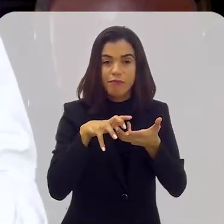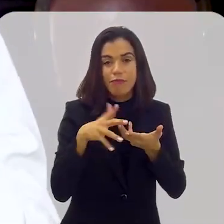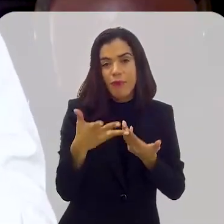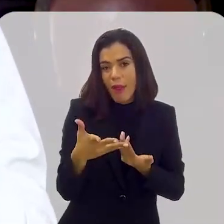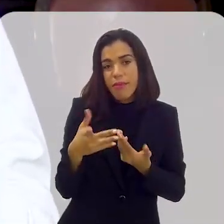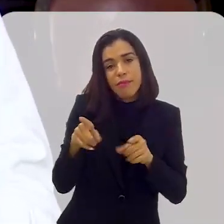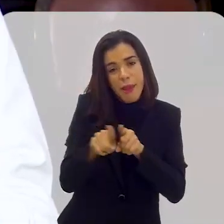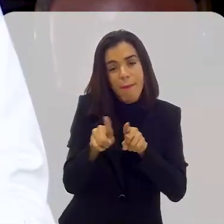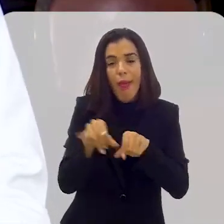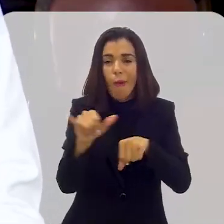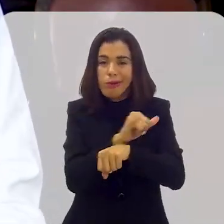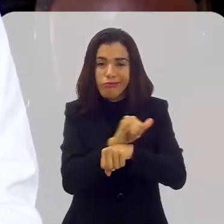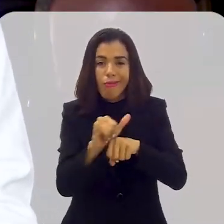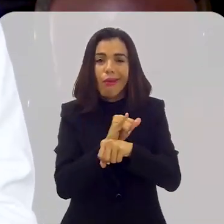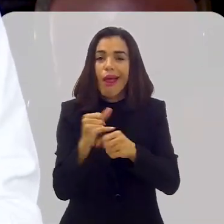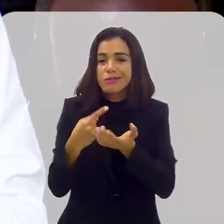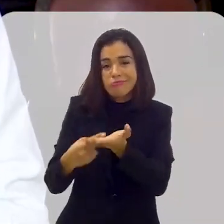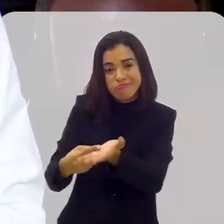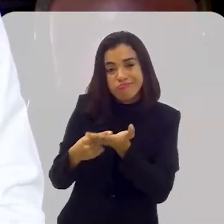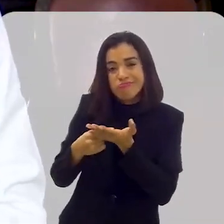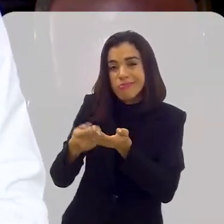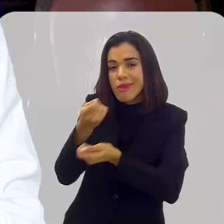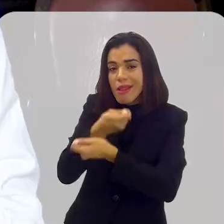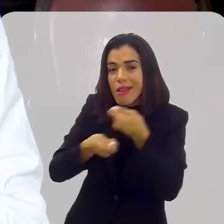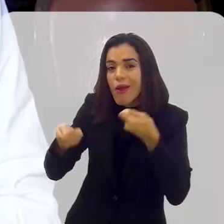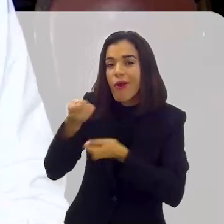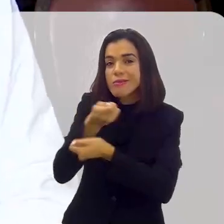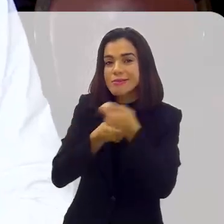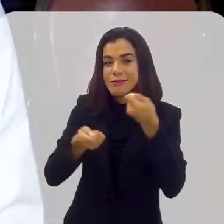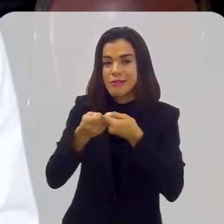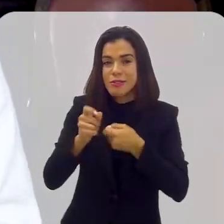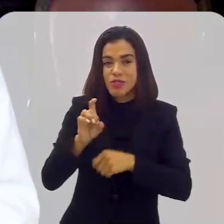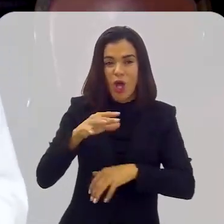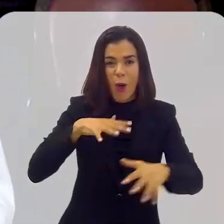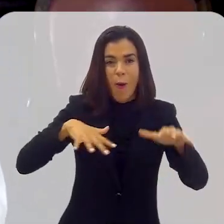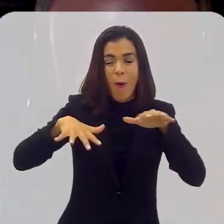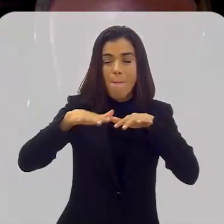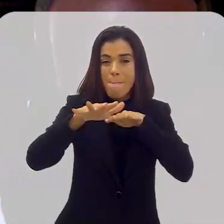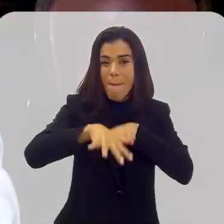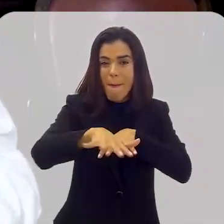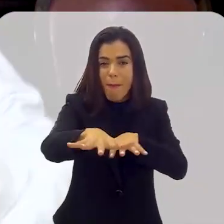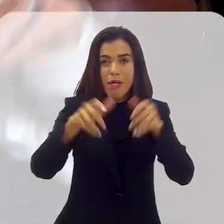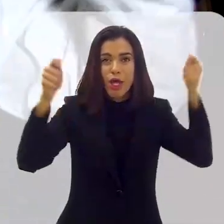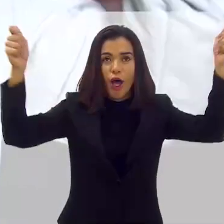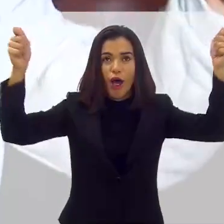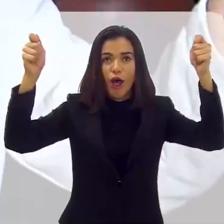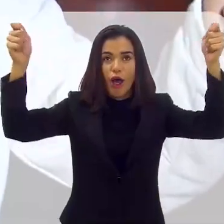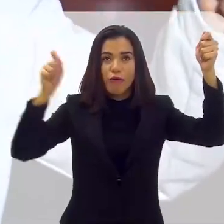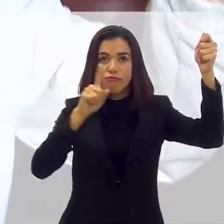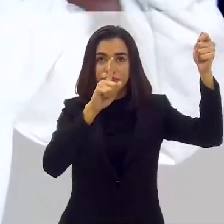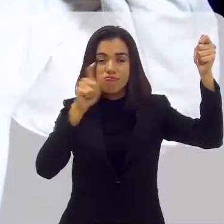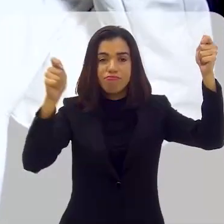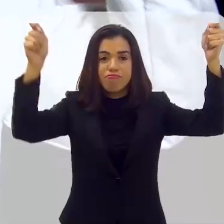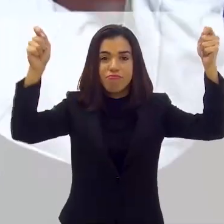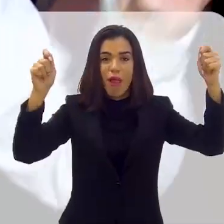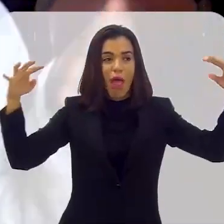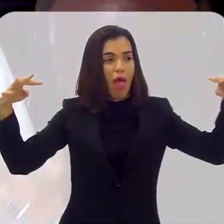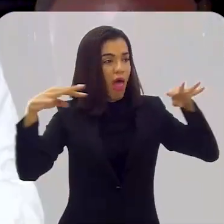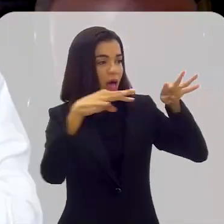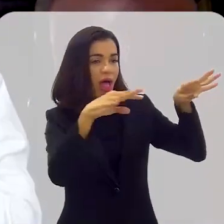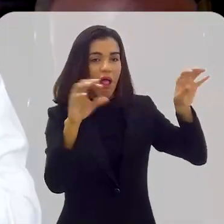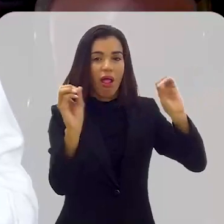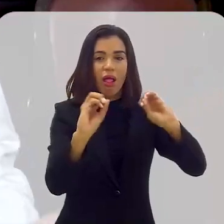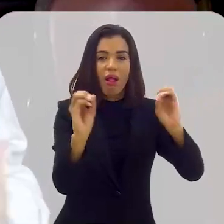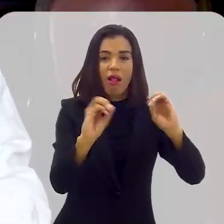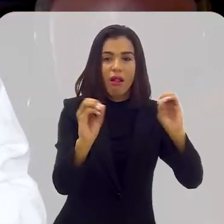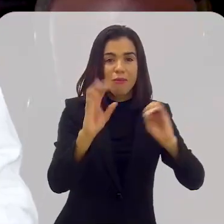também é uma maneira de negociar, né? Se o manifestante também, ele vem aqui, fica só quietinho, não fala, não traz faixa, não chama atenção